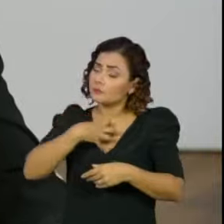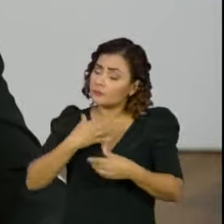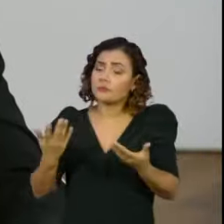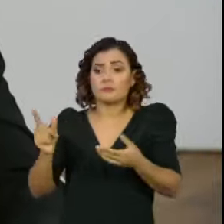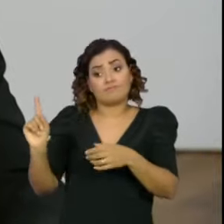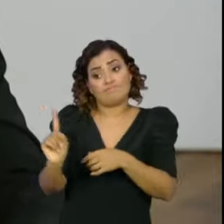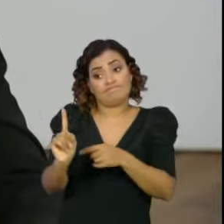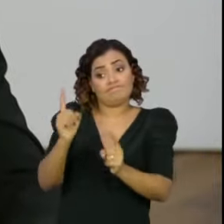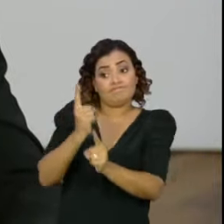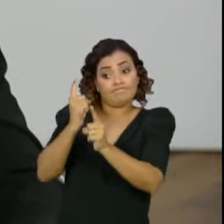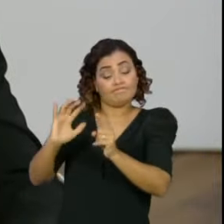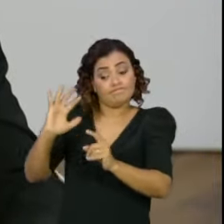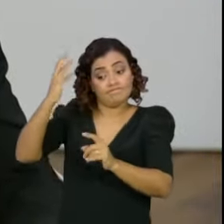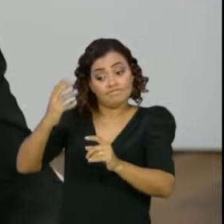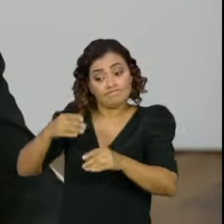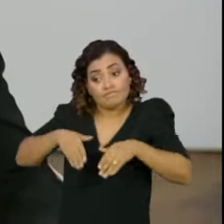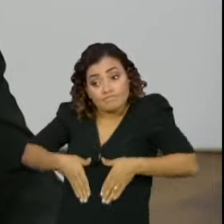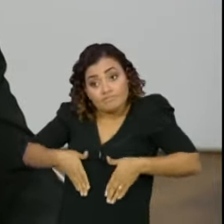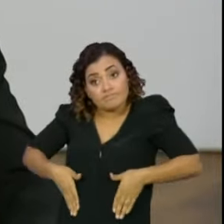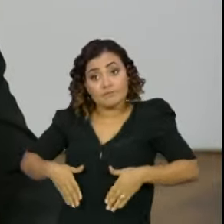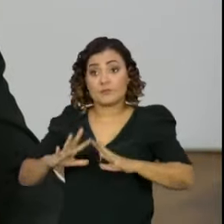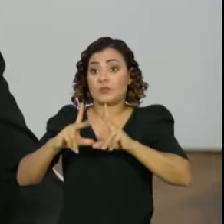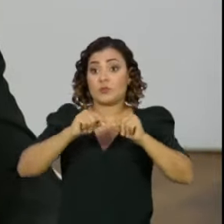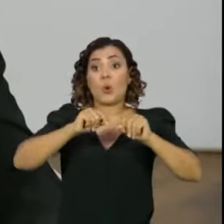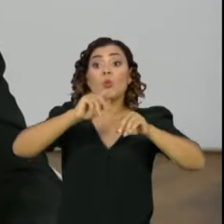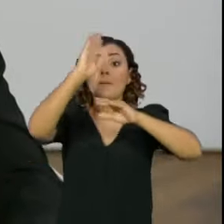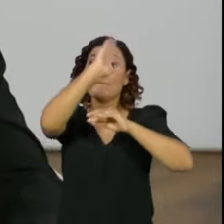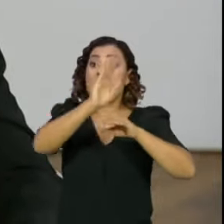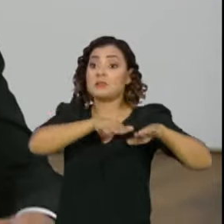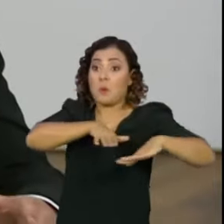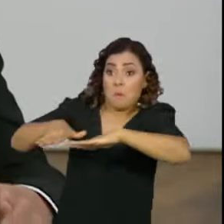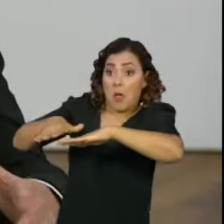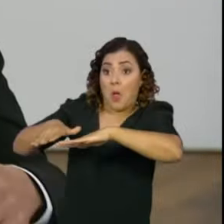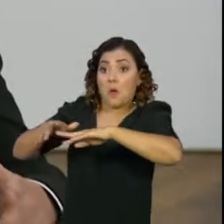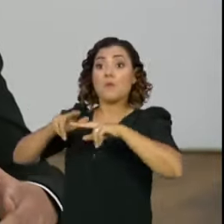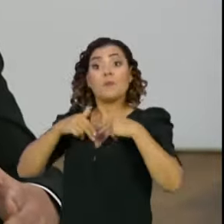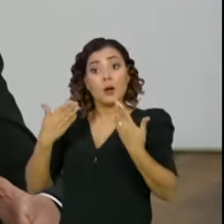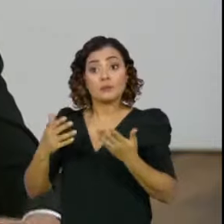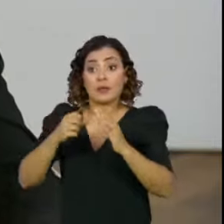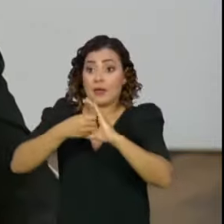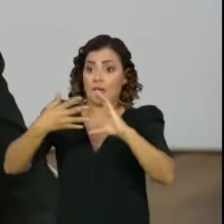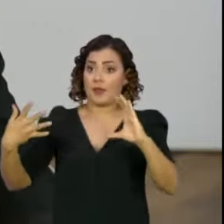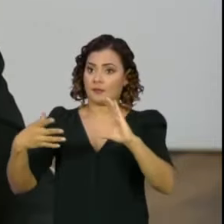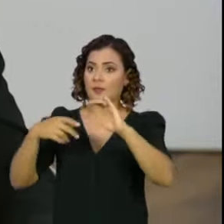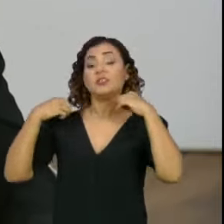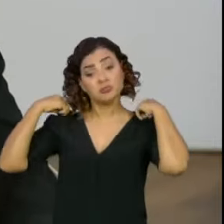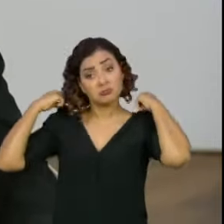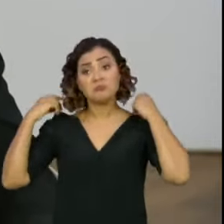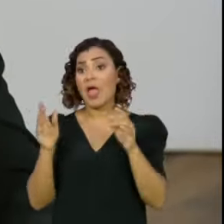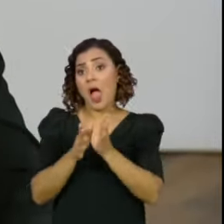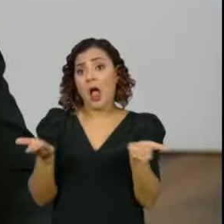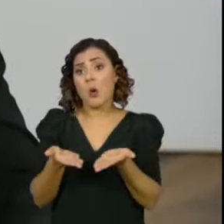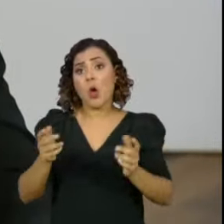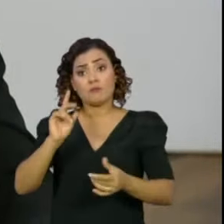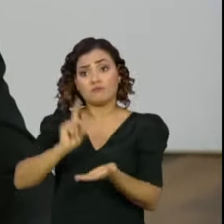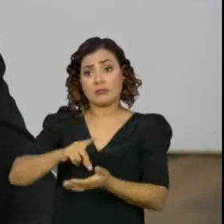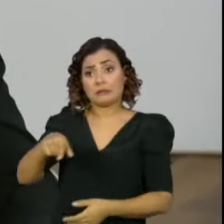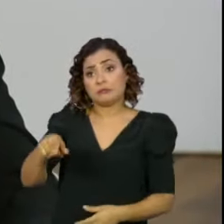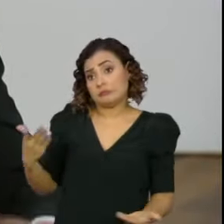envolvido nesse episódio que ganhou grande repercussão nacional por conta das características do episódio.